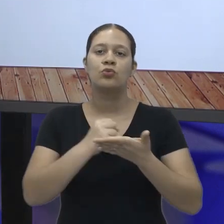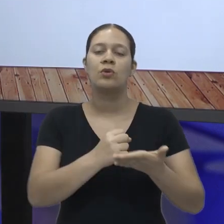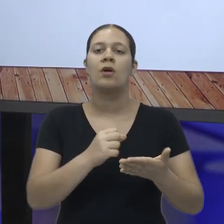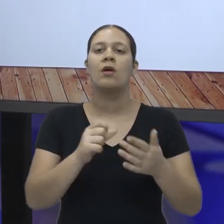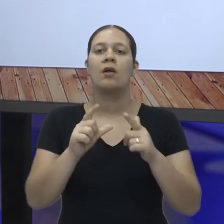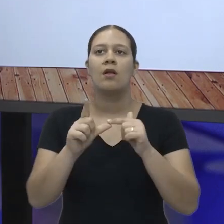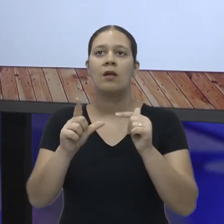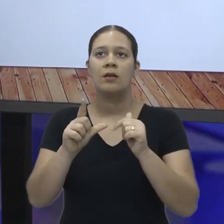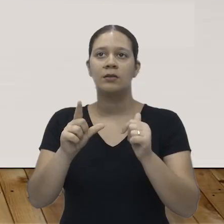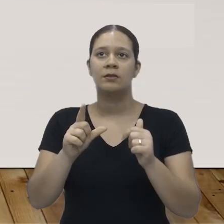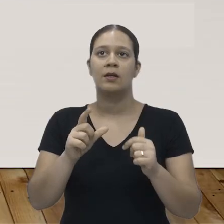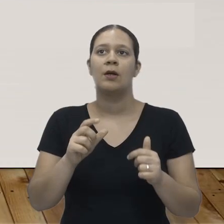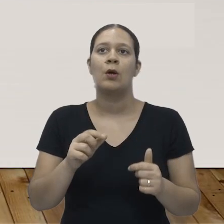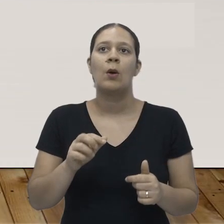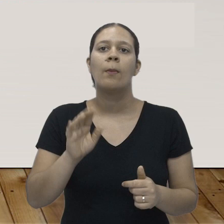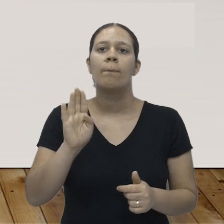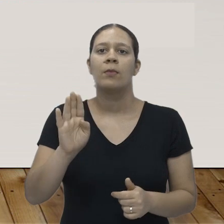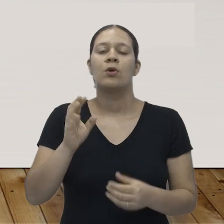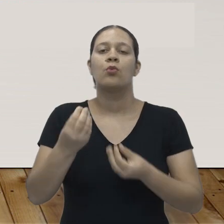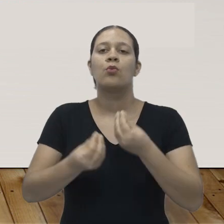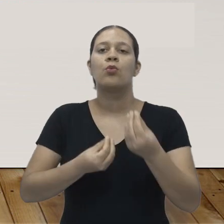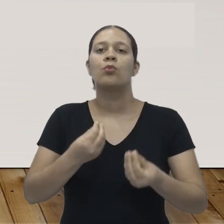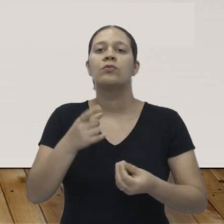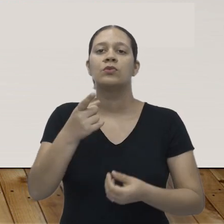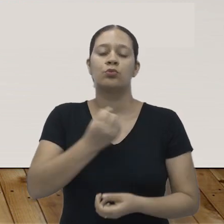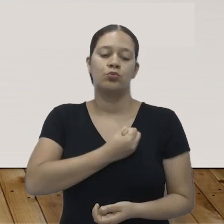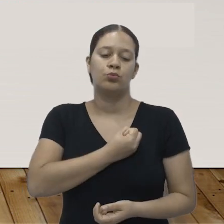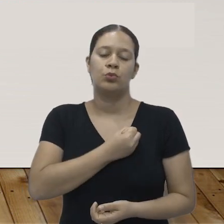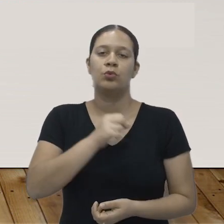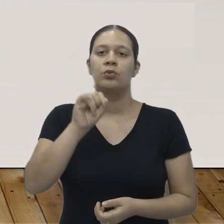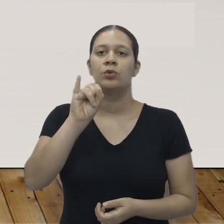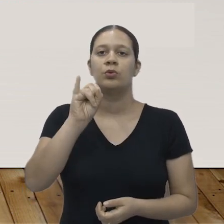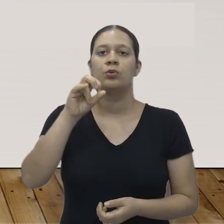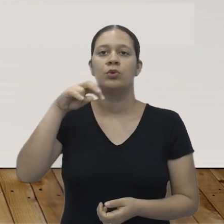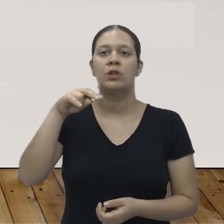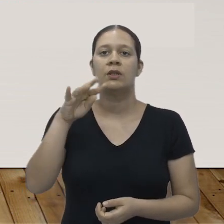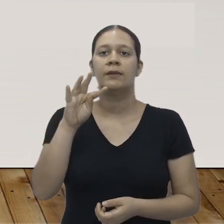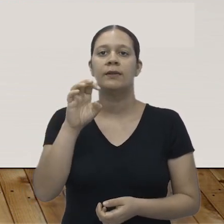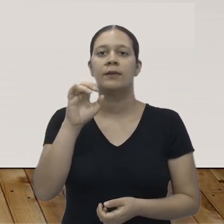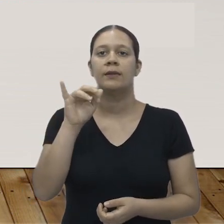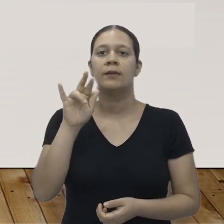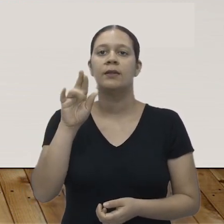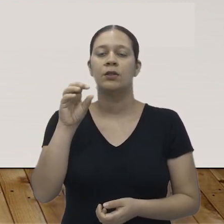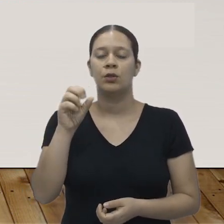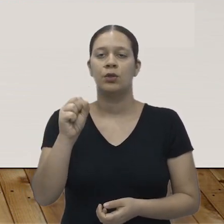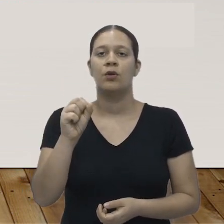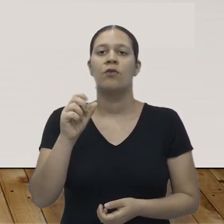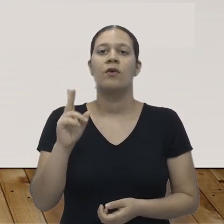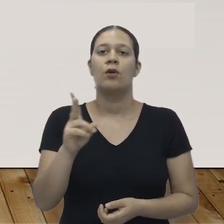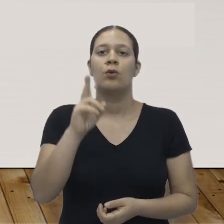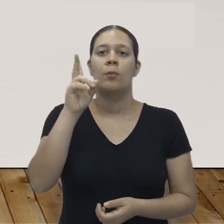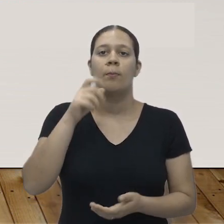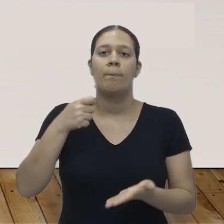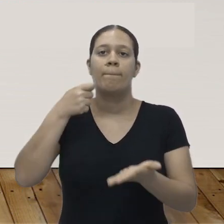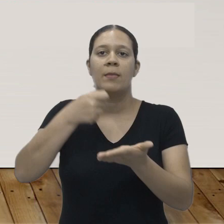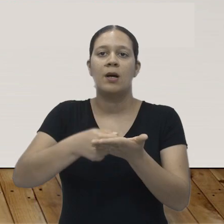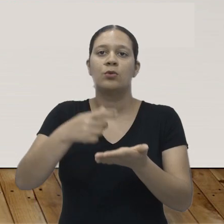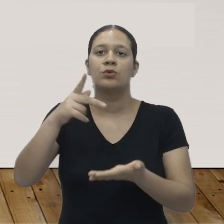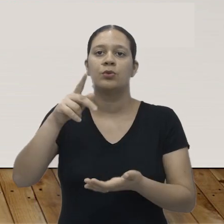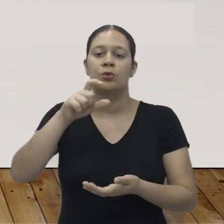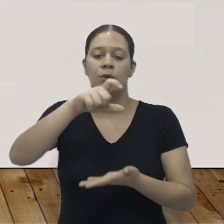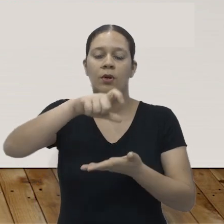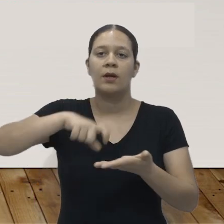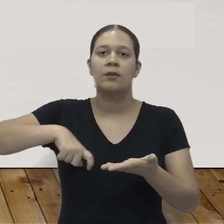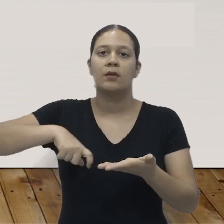A letra B pergunta, como você poderia representar com números inteiros os valores pagos no seu cartão por